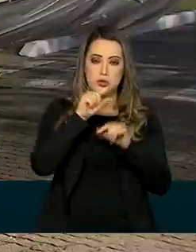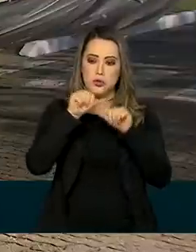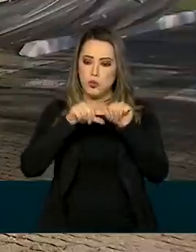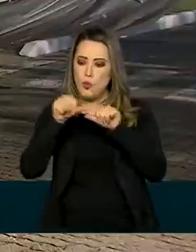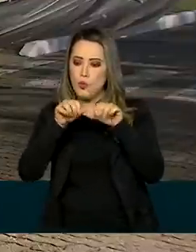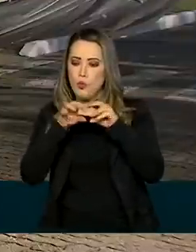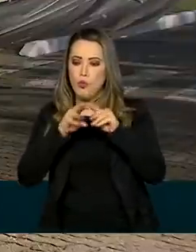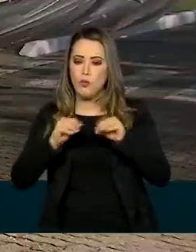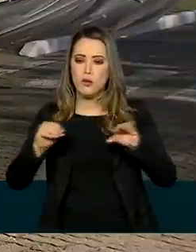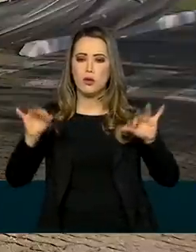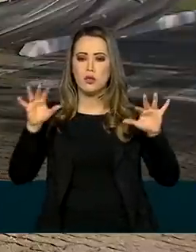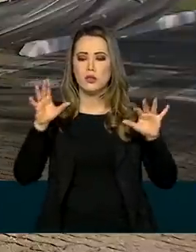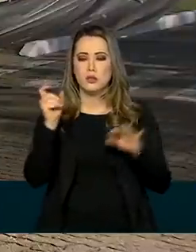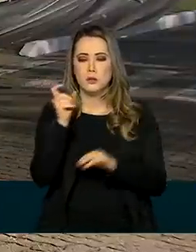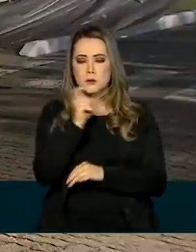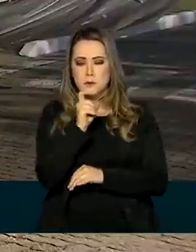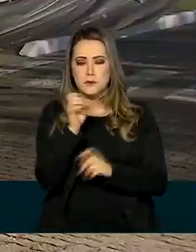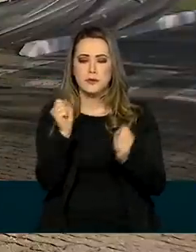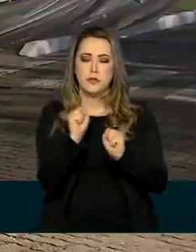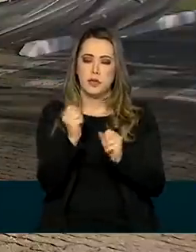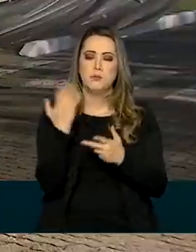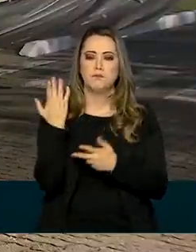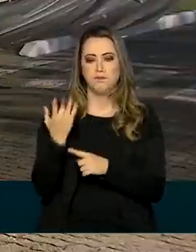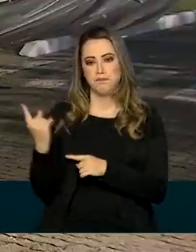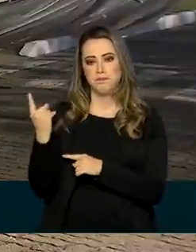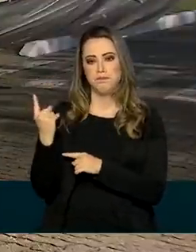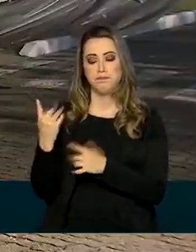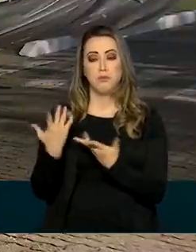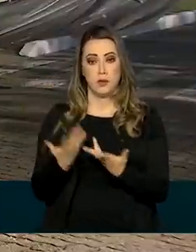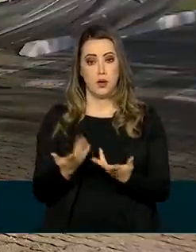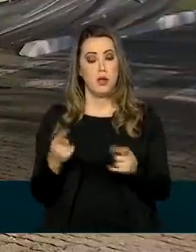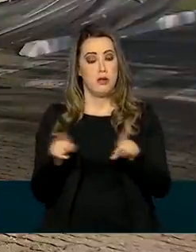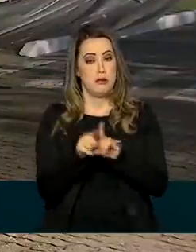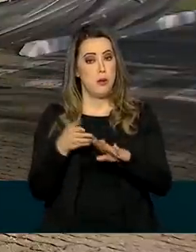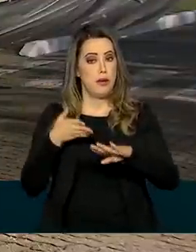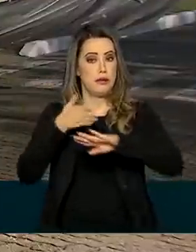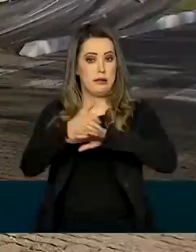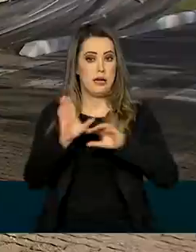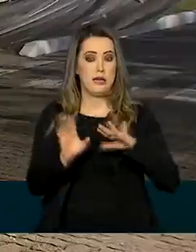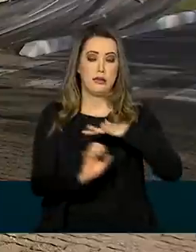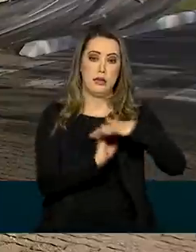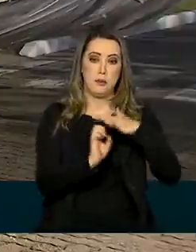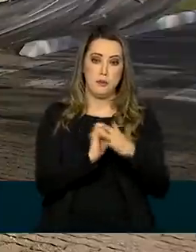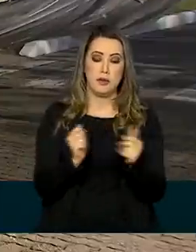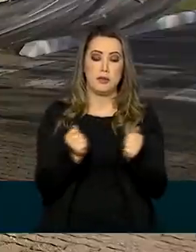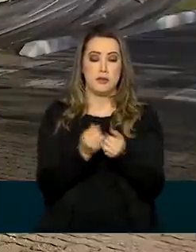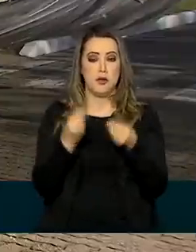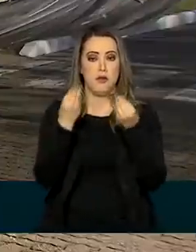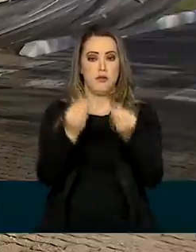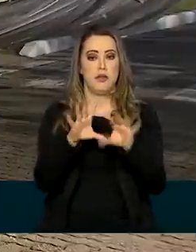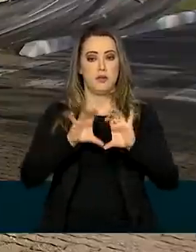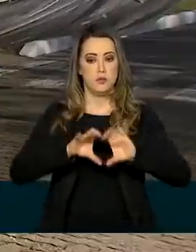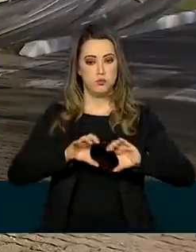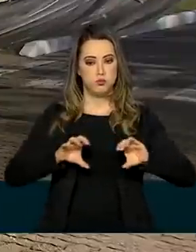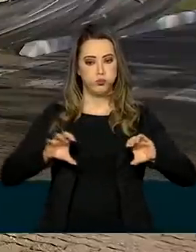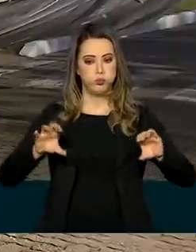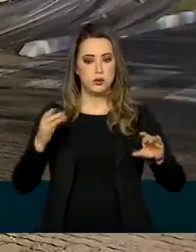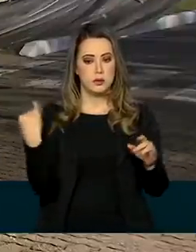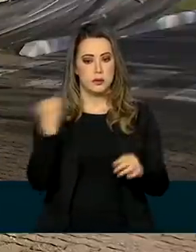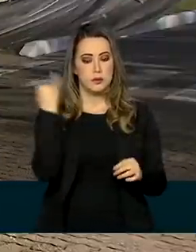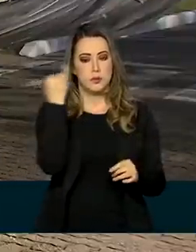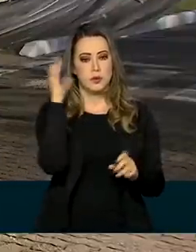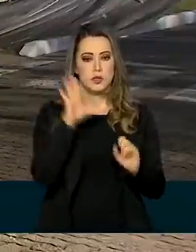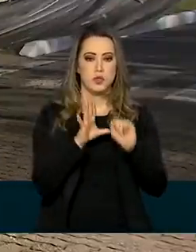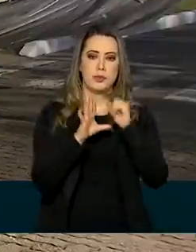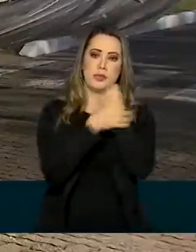Tanto a entrada da Nuclep na linha de produção de torres de transmissão, quanto a entrega desses acumuladores, são fundamentais para a